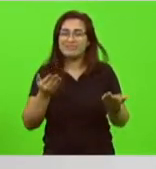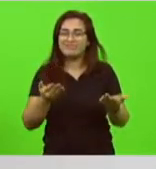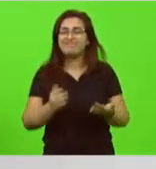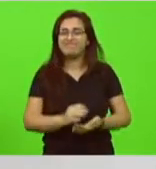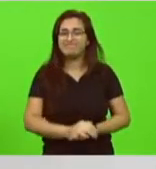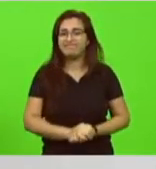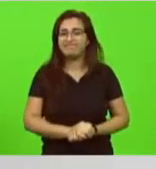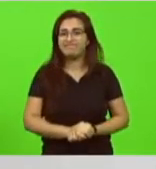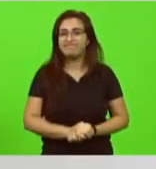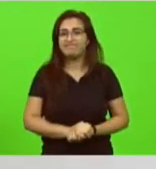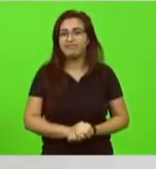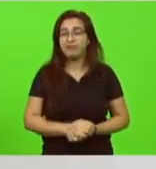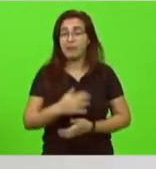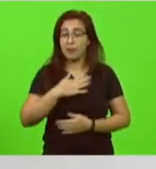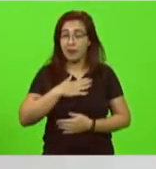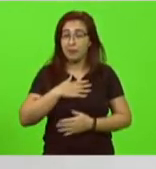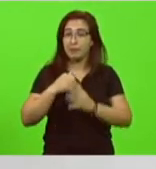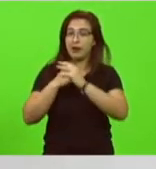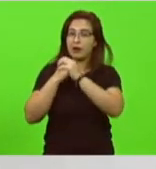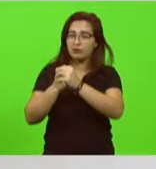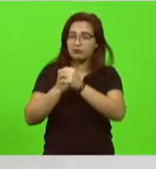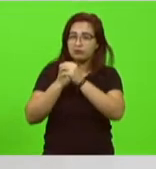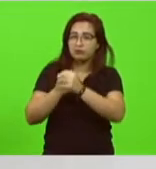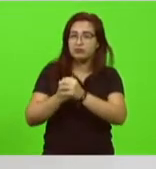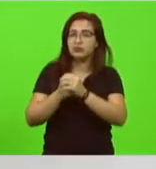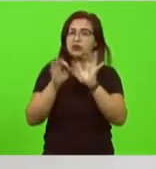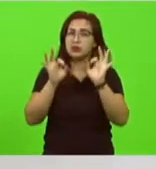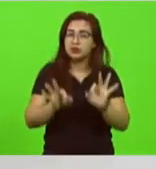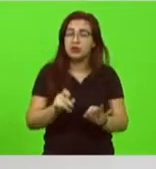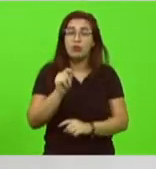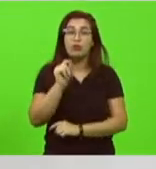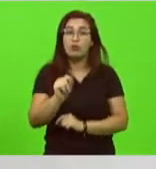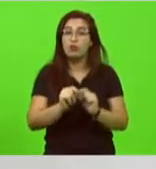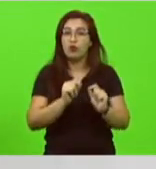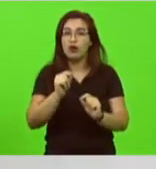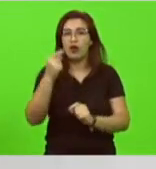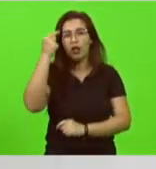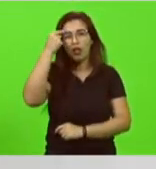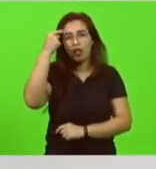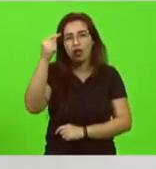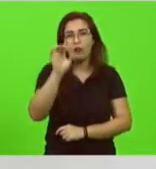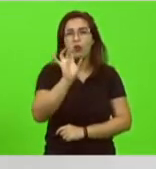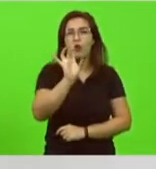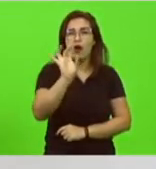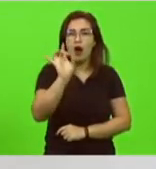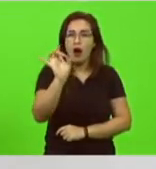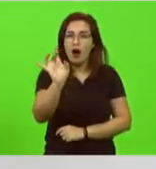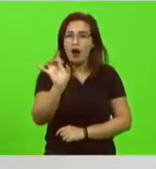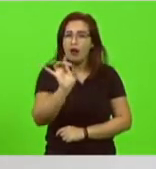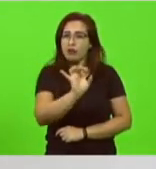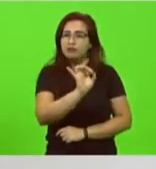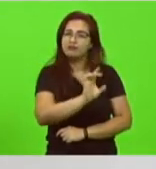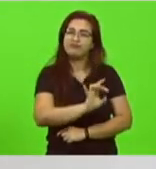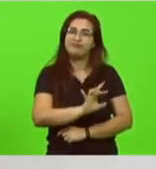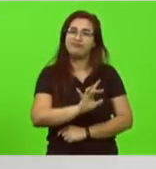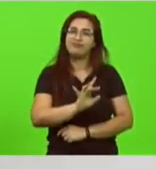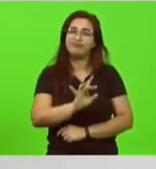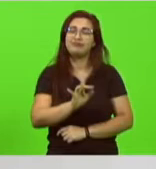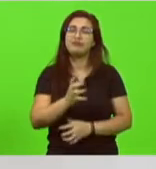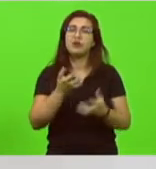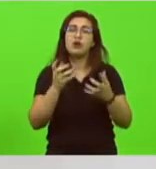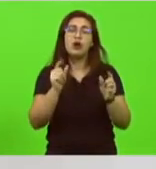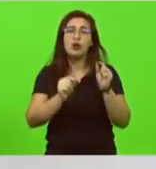nas minhas orações podem ter absoluta certeza me lembro de cada um de vocês lhes desejando bom ânimo